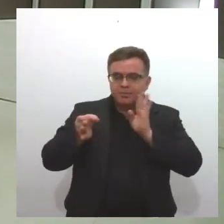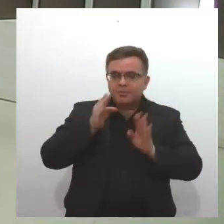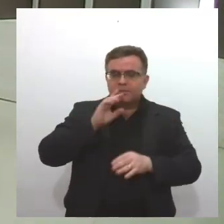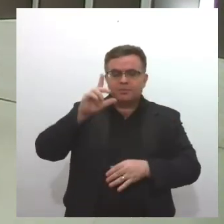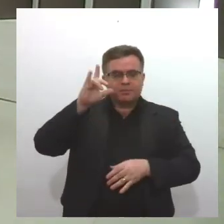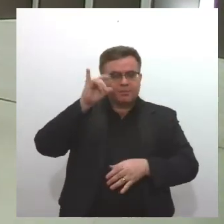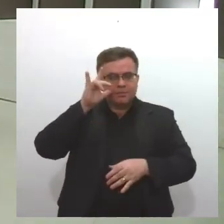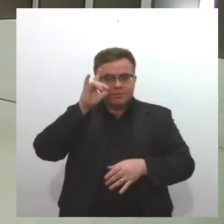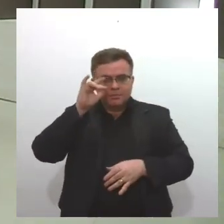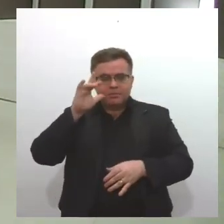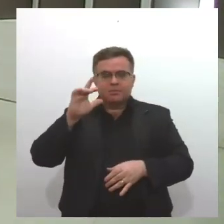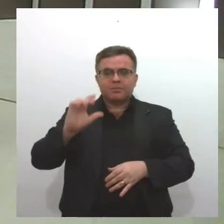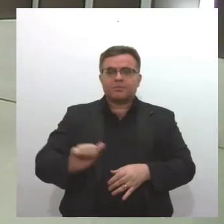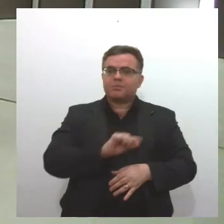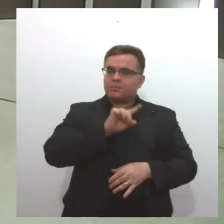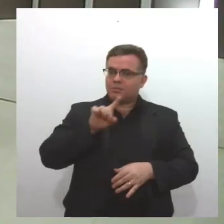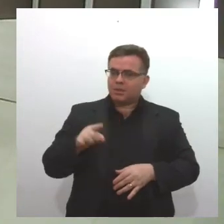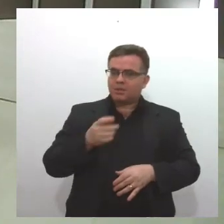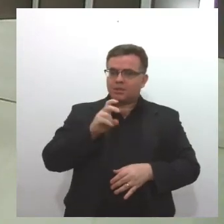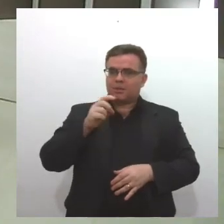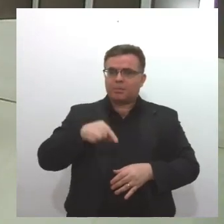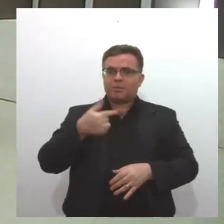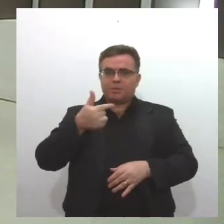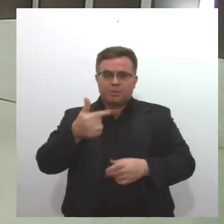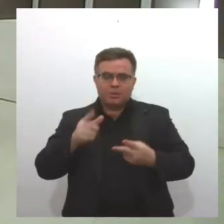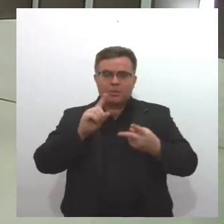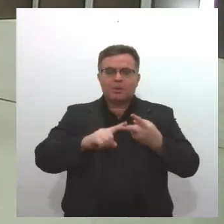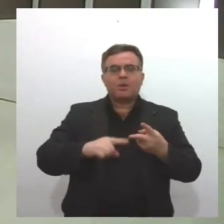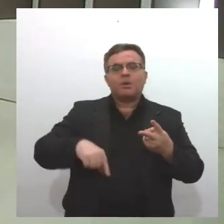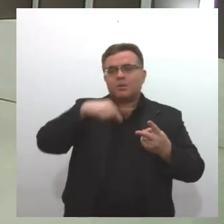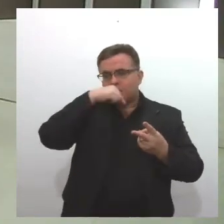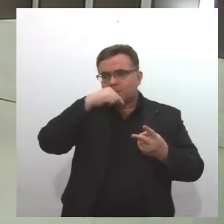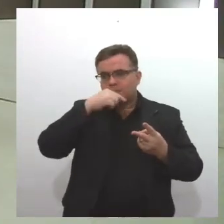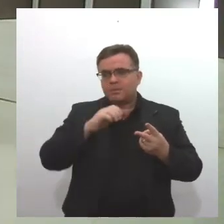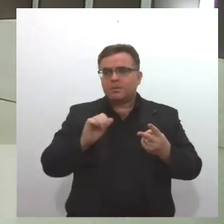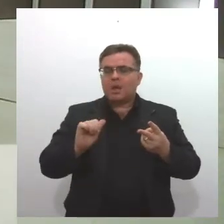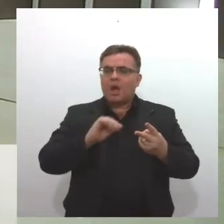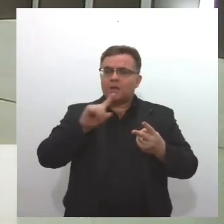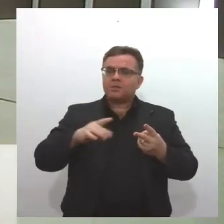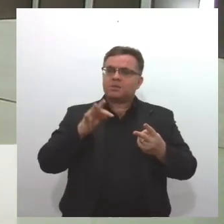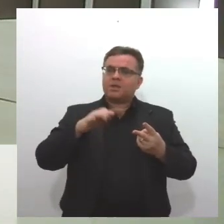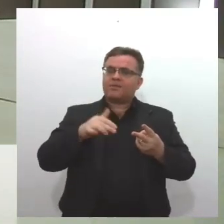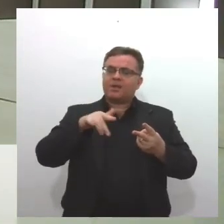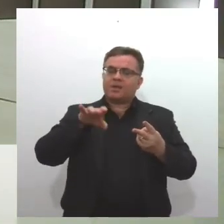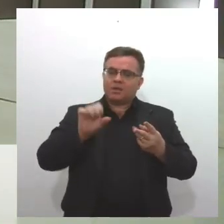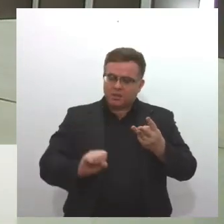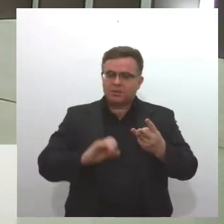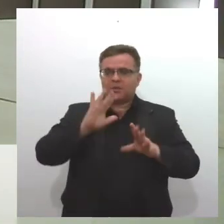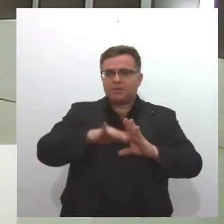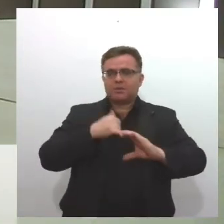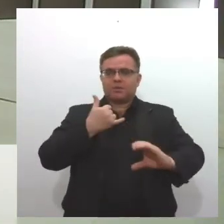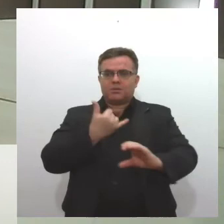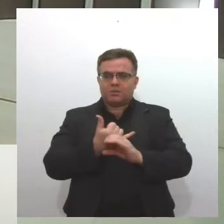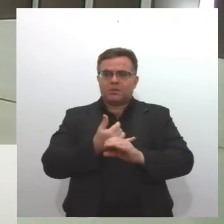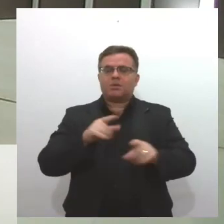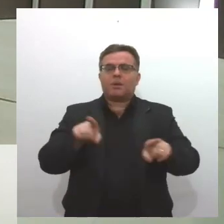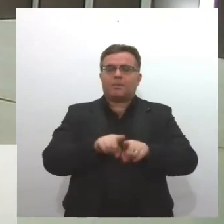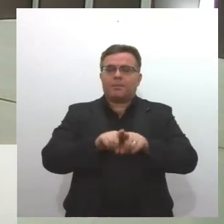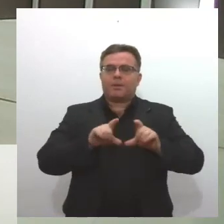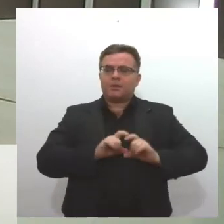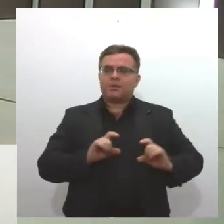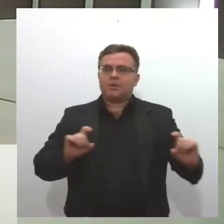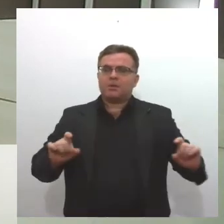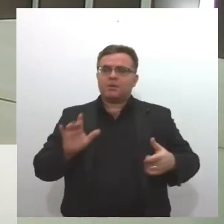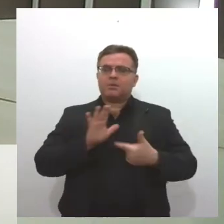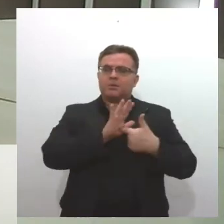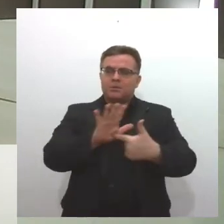do arroba TV A Lese 5.2, no Twitter, arroba TV A Lese e em nosso canal no YouTube. E a gente encerra o Jornal de hoje ao